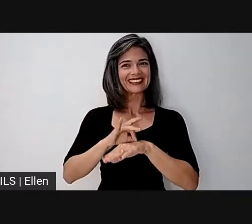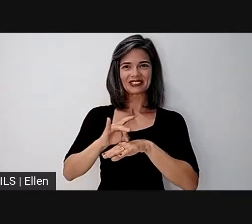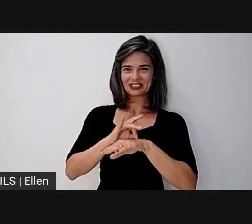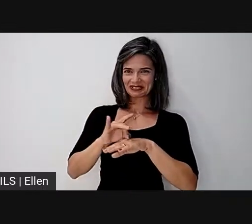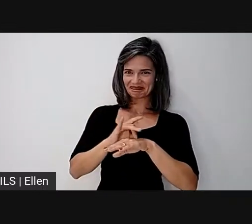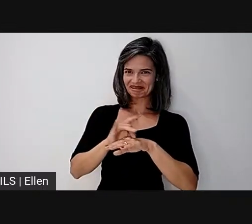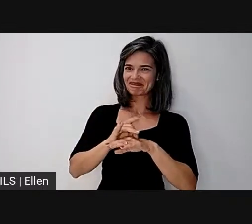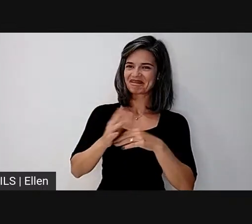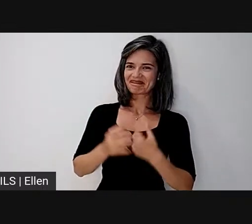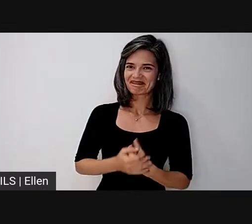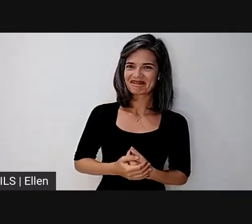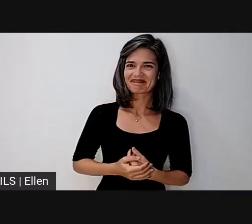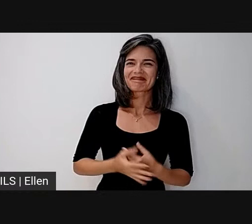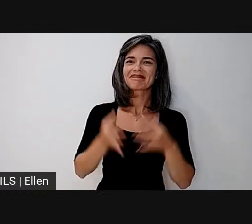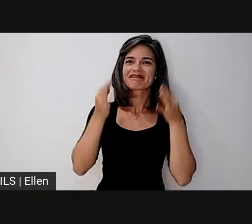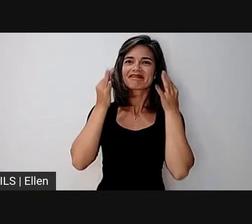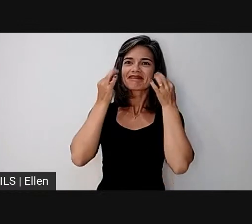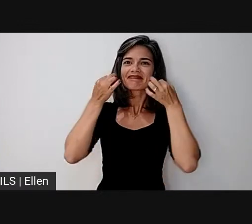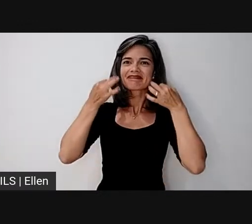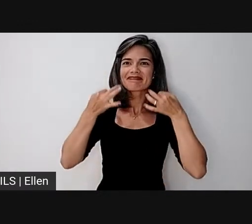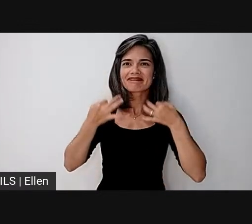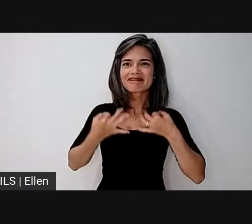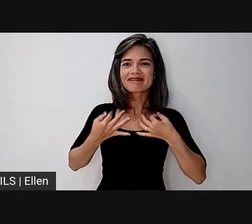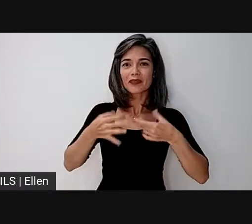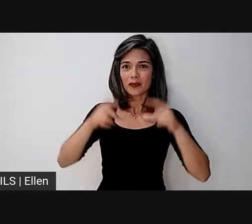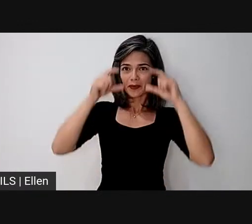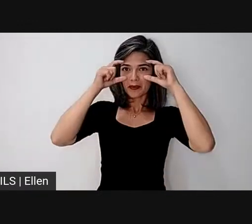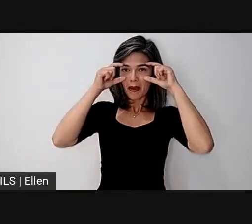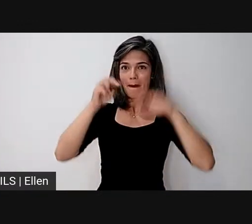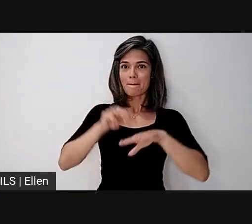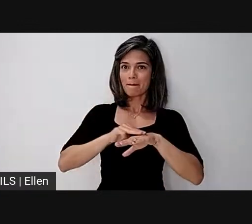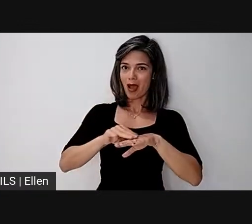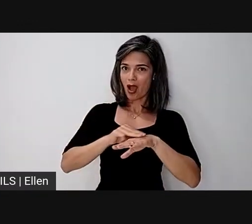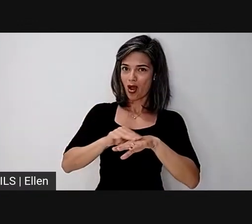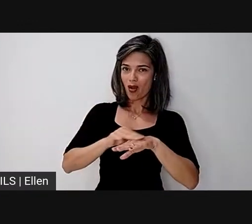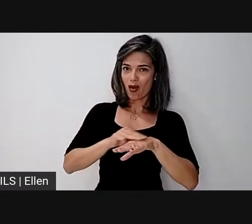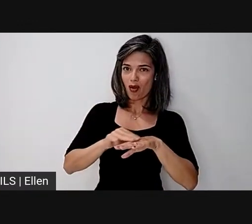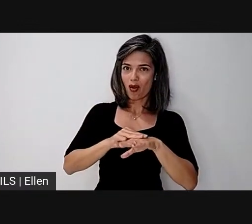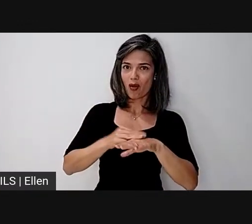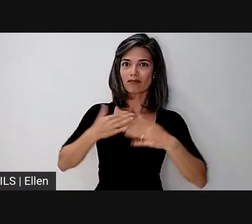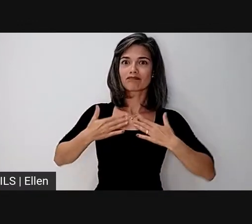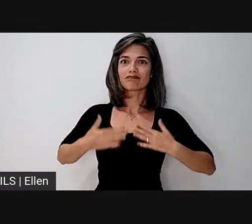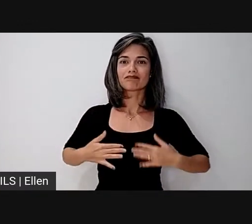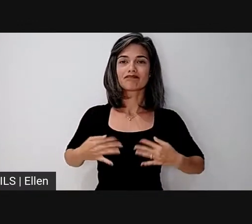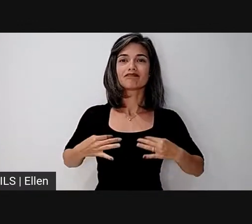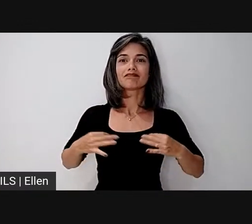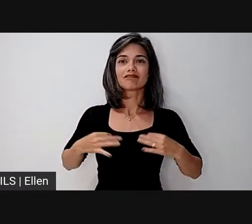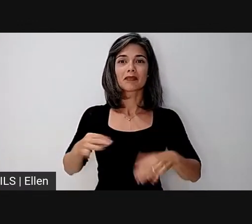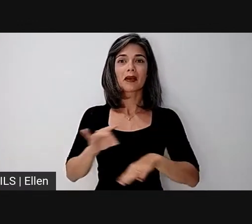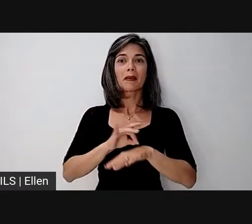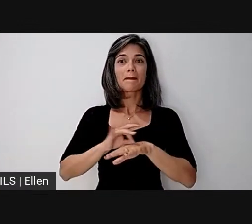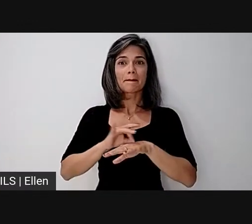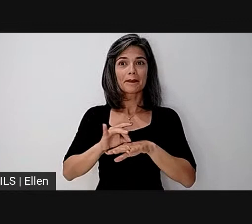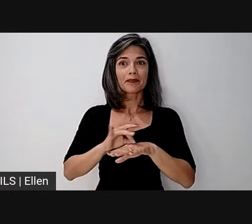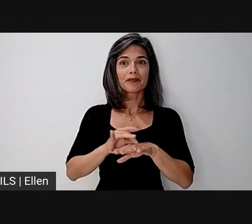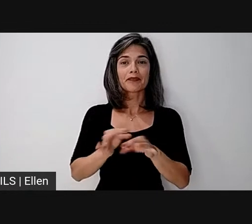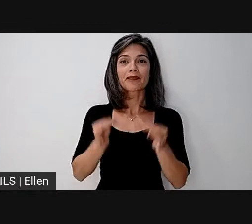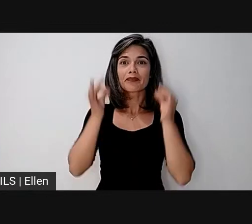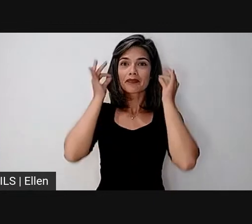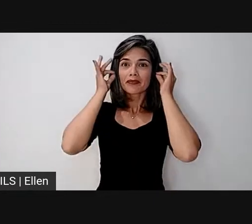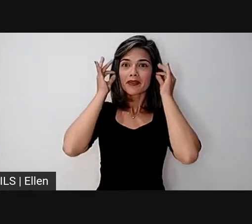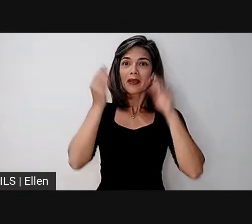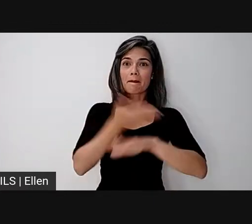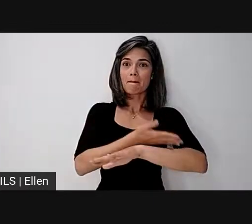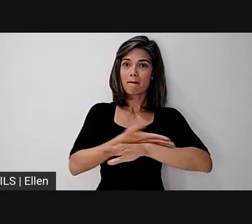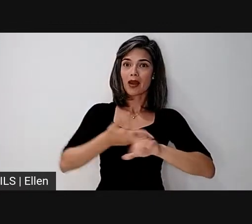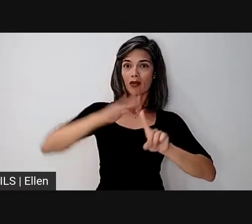Estou com brinco longo, óculos de armação marrom, com uma blusa preta, com fone de ouvidos brancos, e atrás